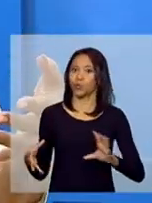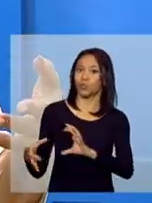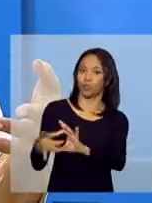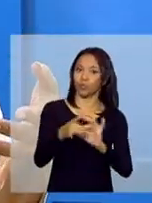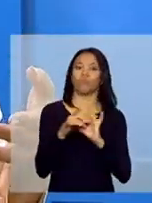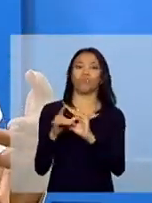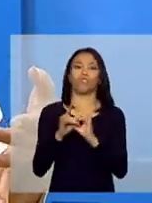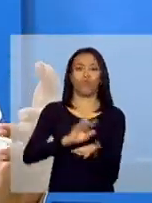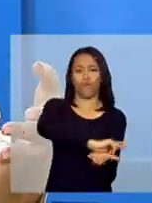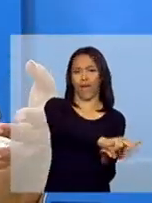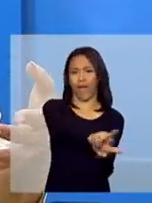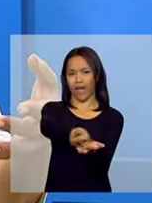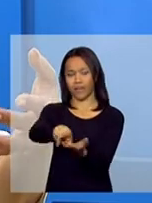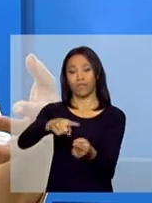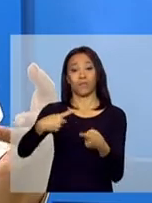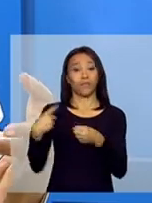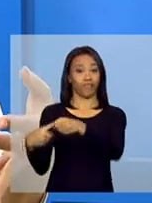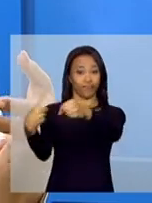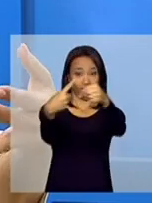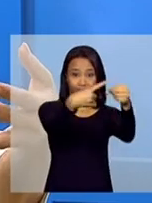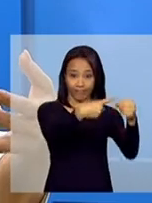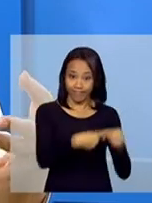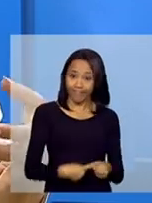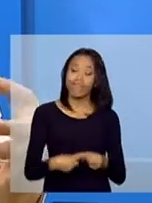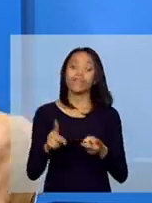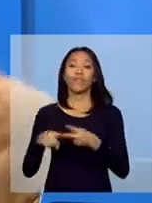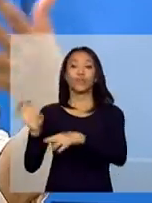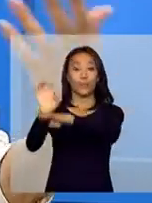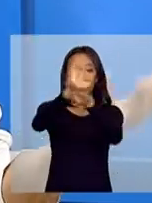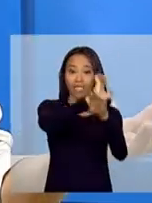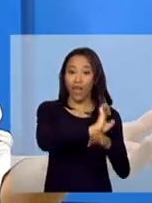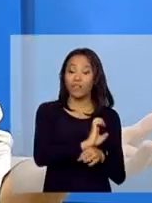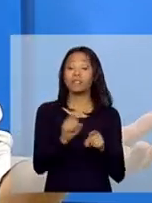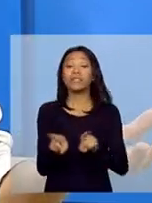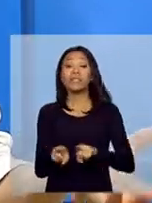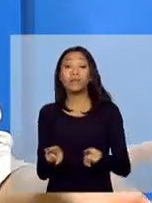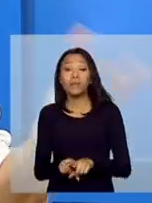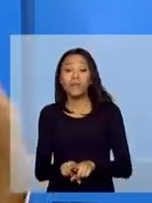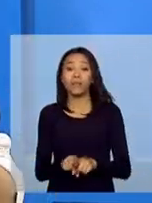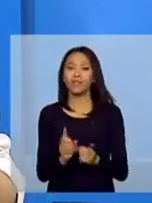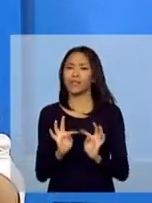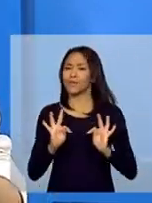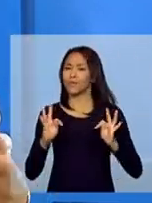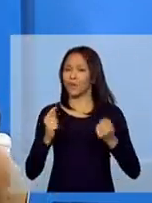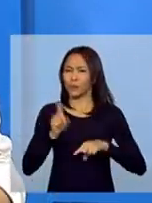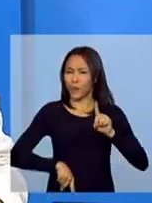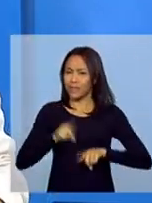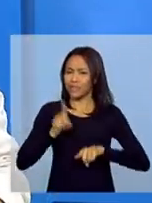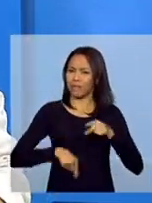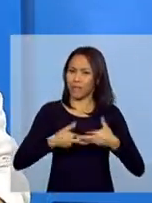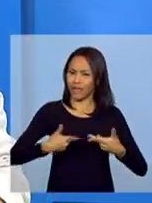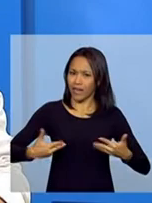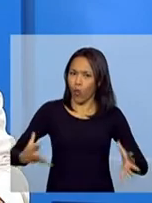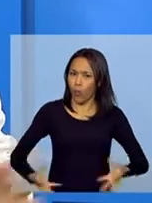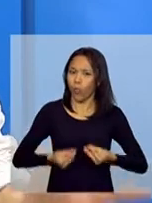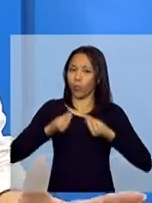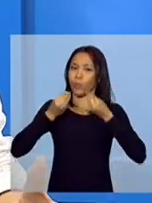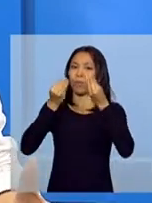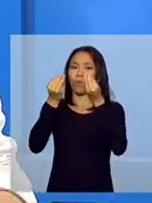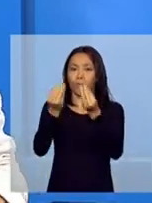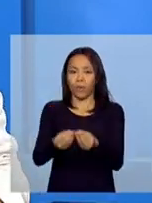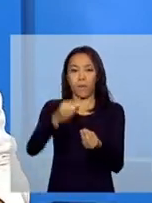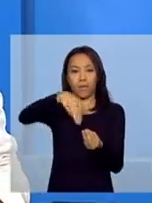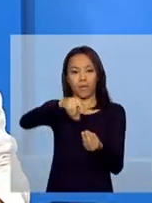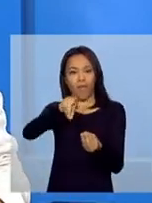cidades, dos municípios, do Estado, e levando todo esse material junto, chegando ao MDS Compacto